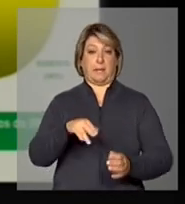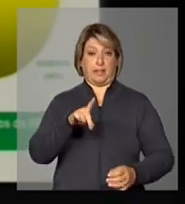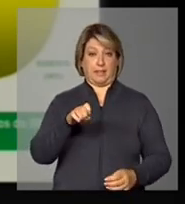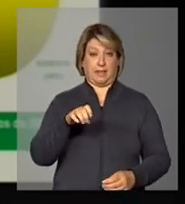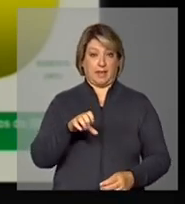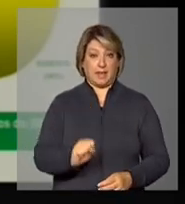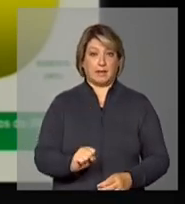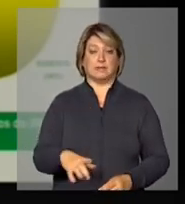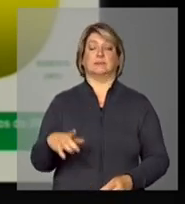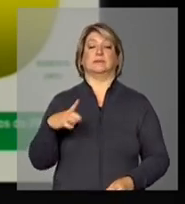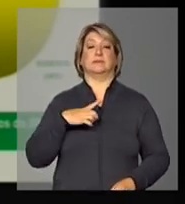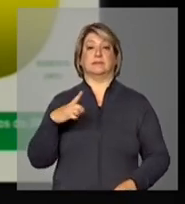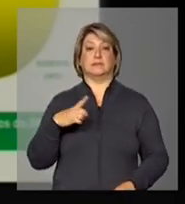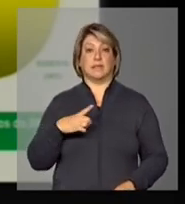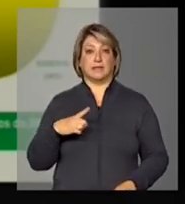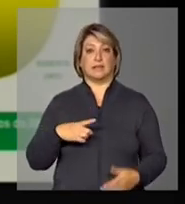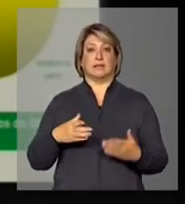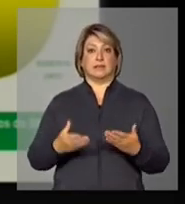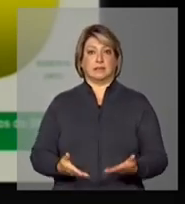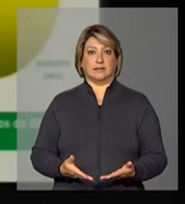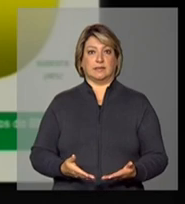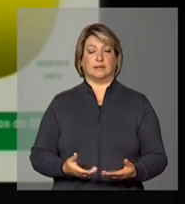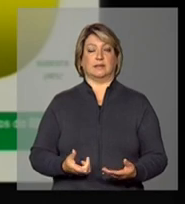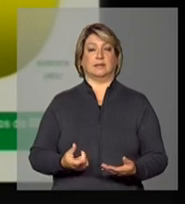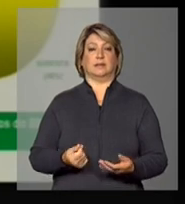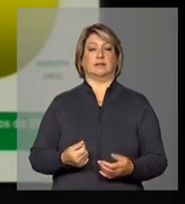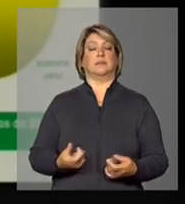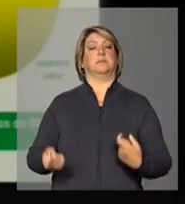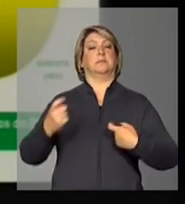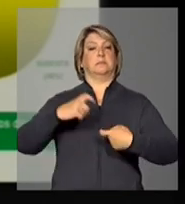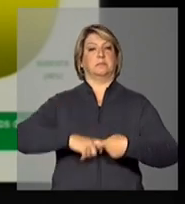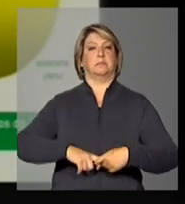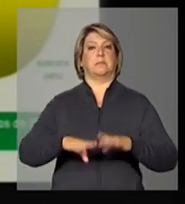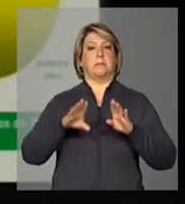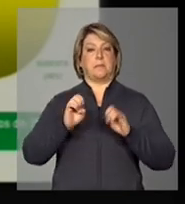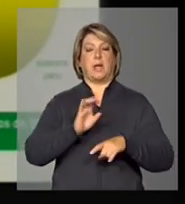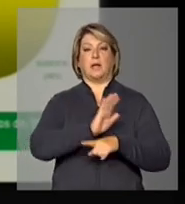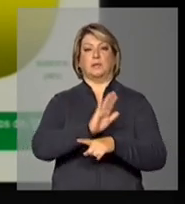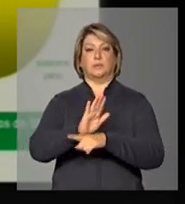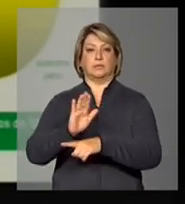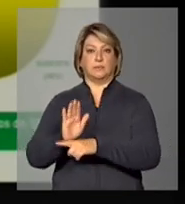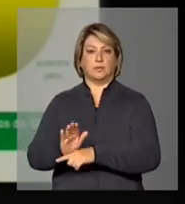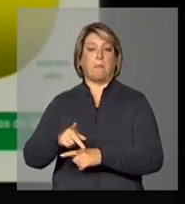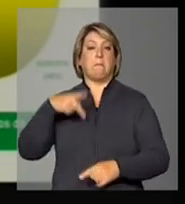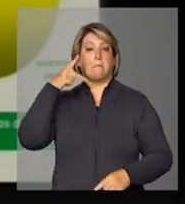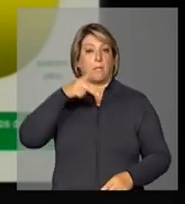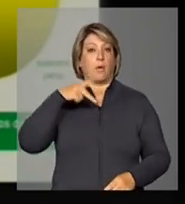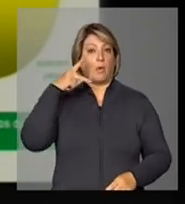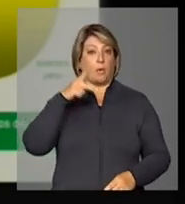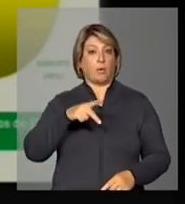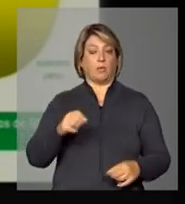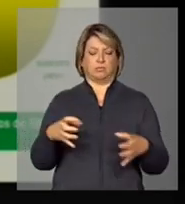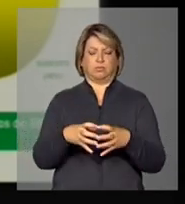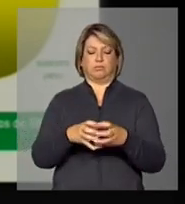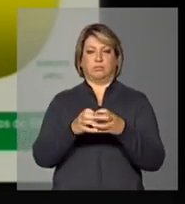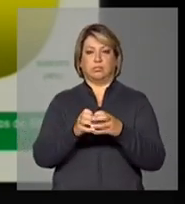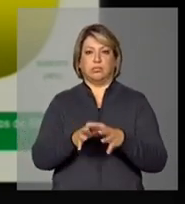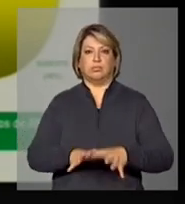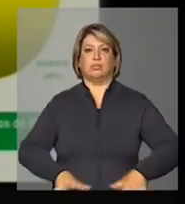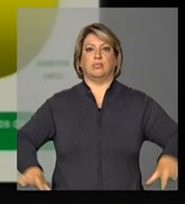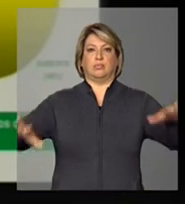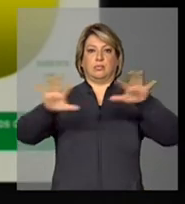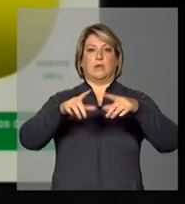tem sido um parceiro da política de desconcentração regional nacional